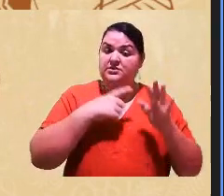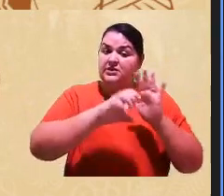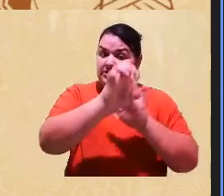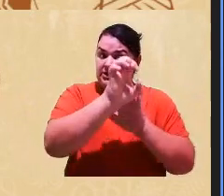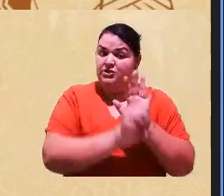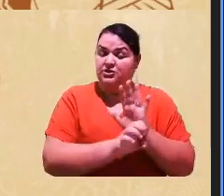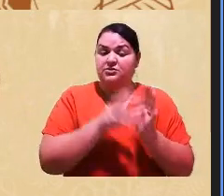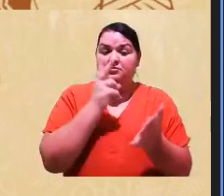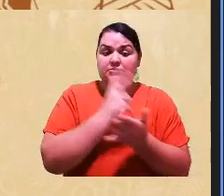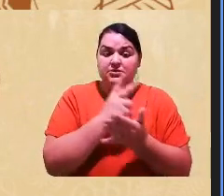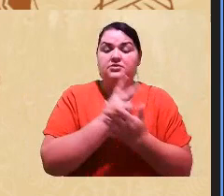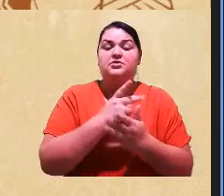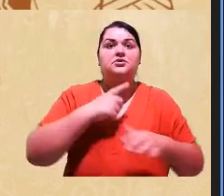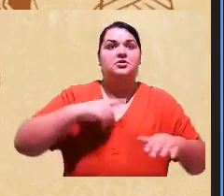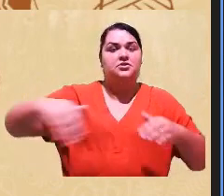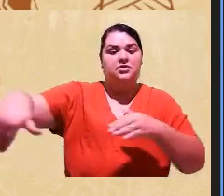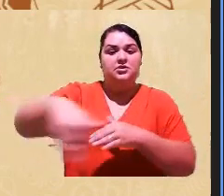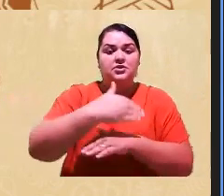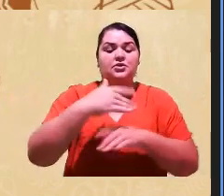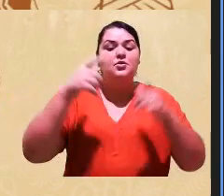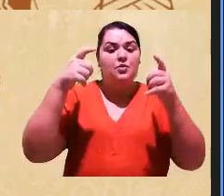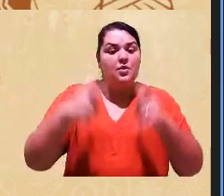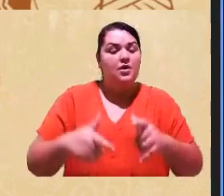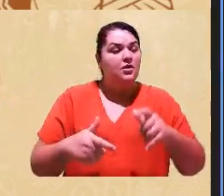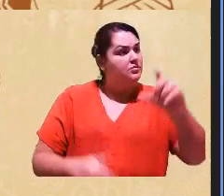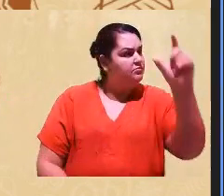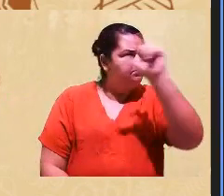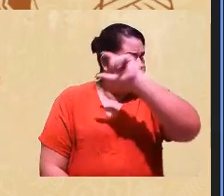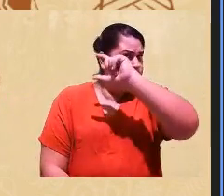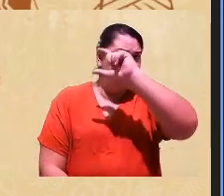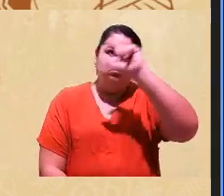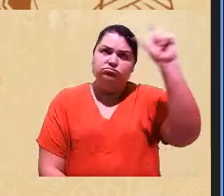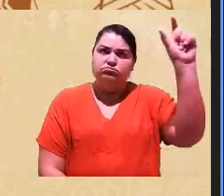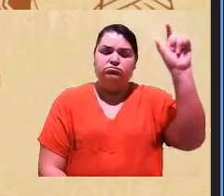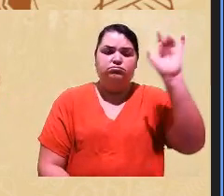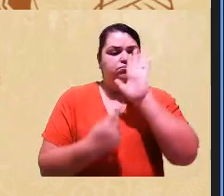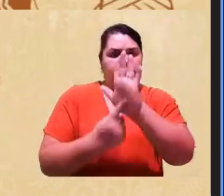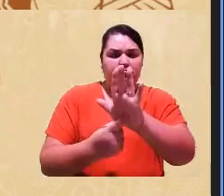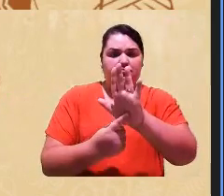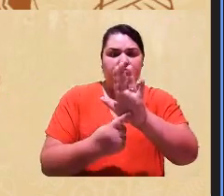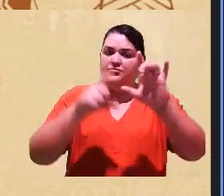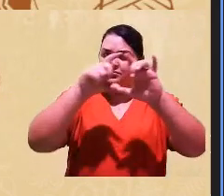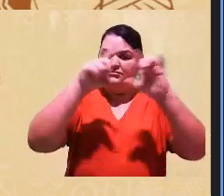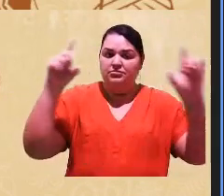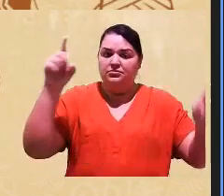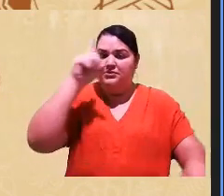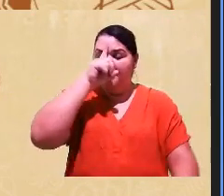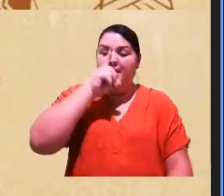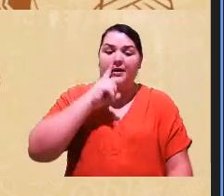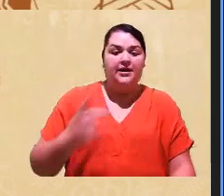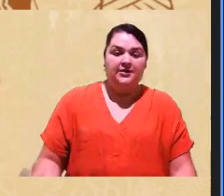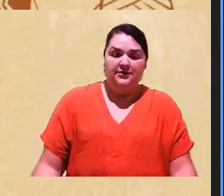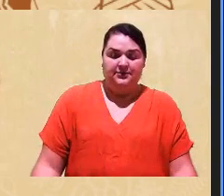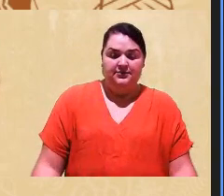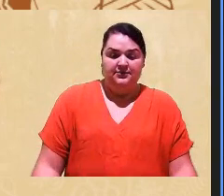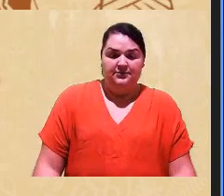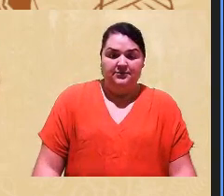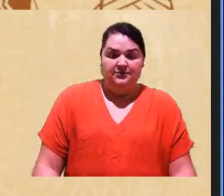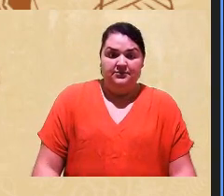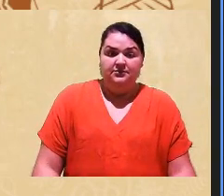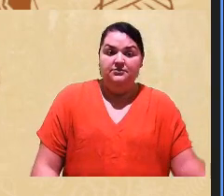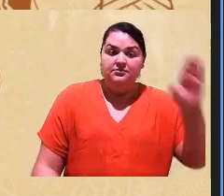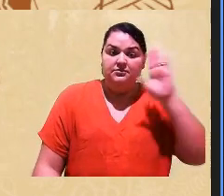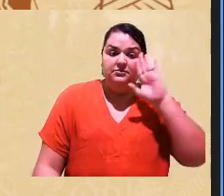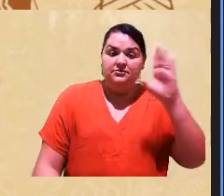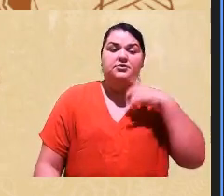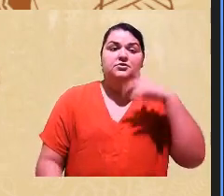que está lá o endereço do local, grifa, põe uma tarja amarela, de preferência indique